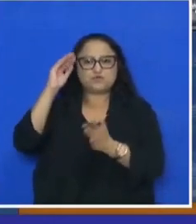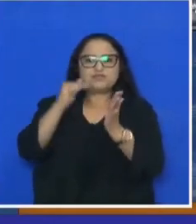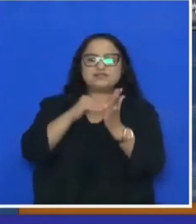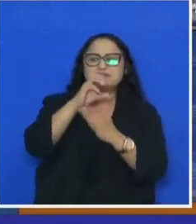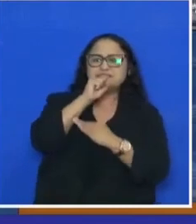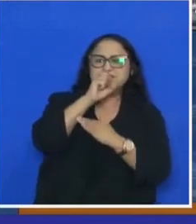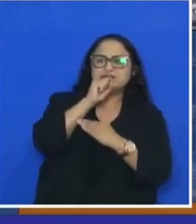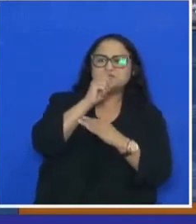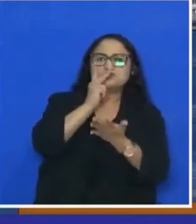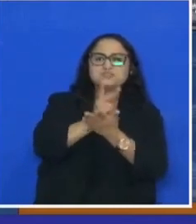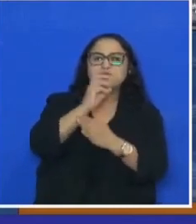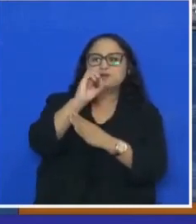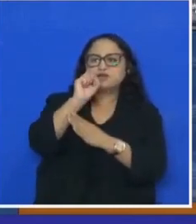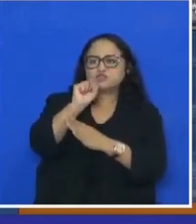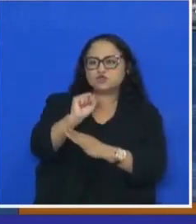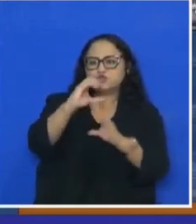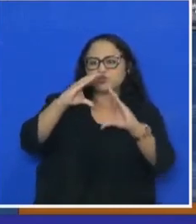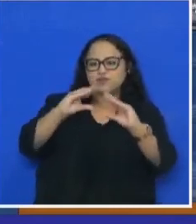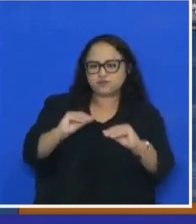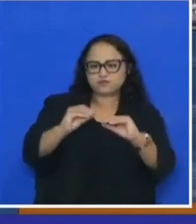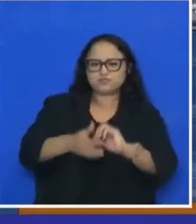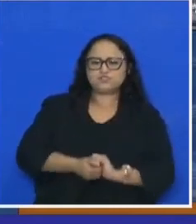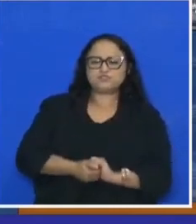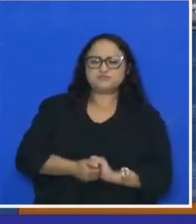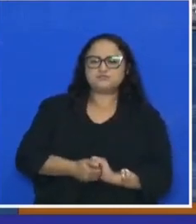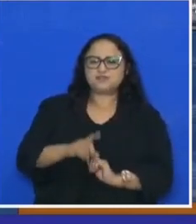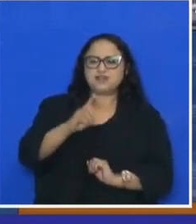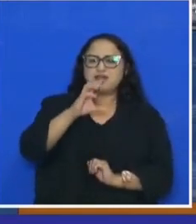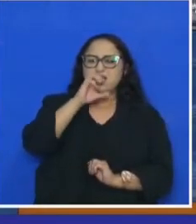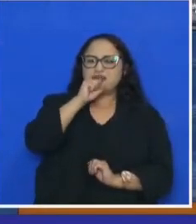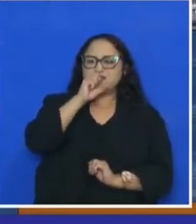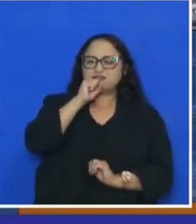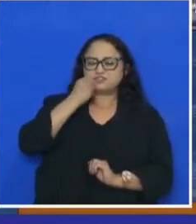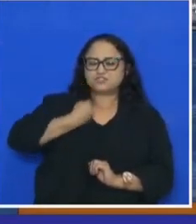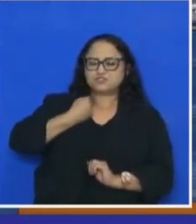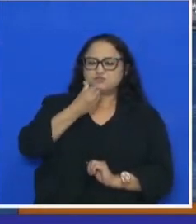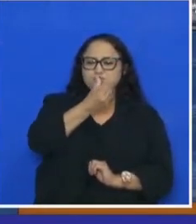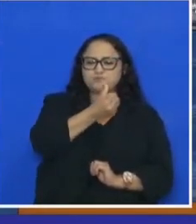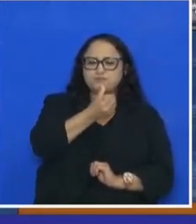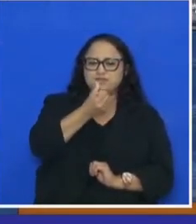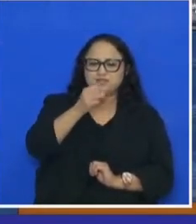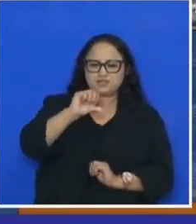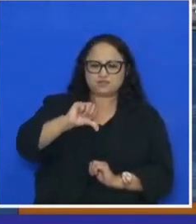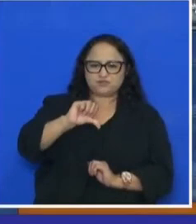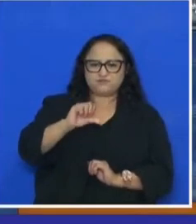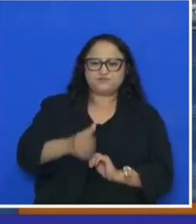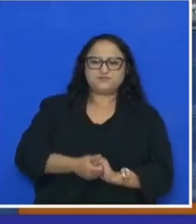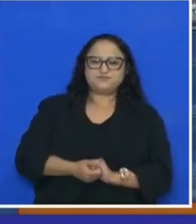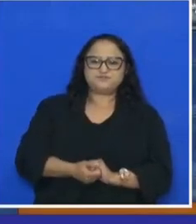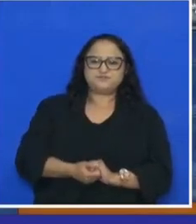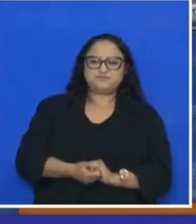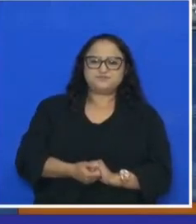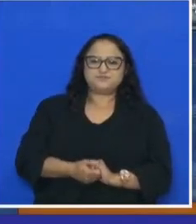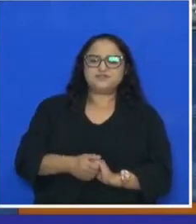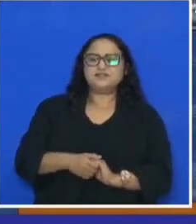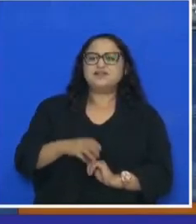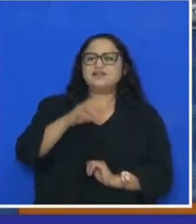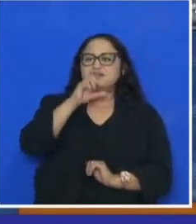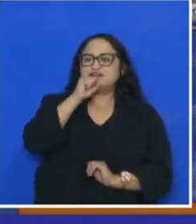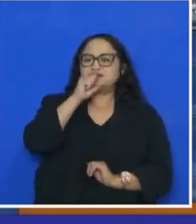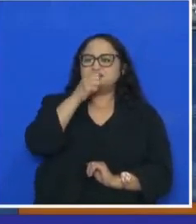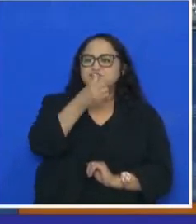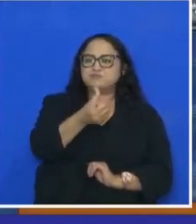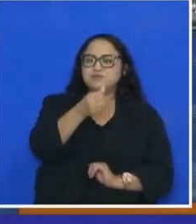sábado, sempre a partir das 8 da noite. Bola laranja, número 69. Laranja,